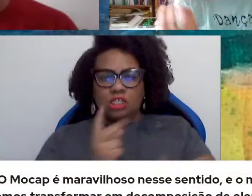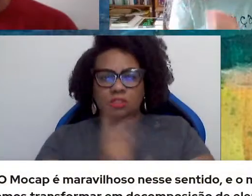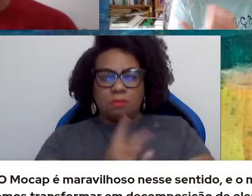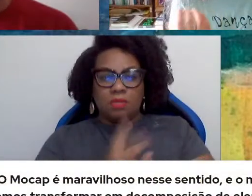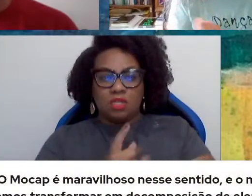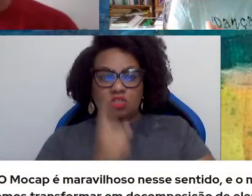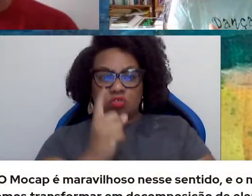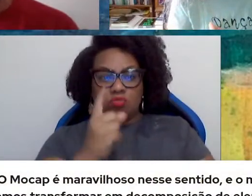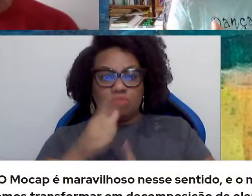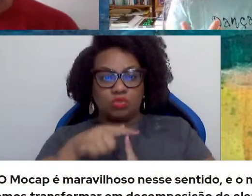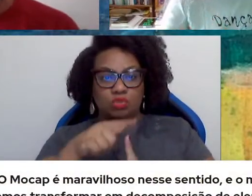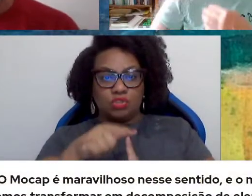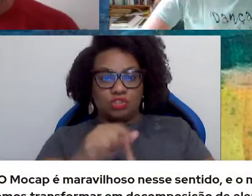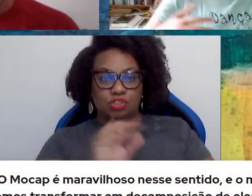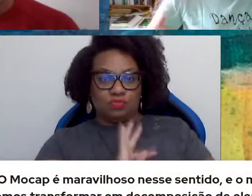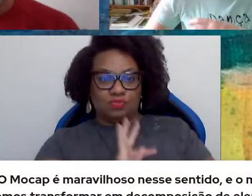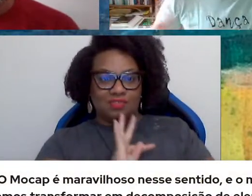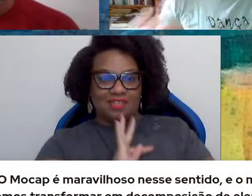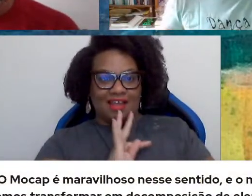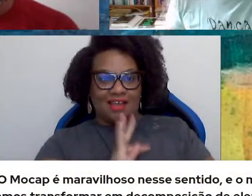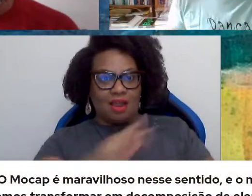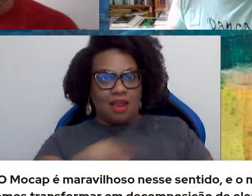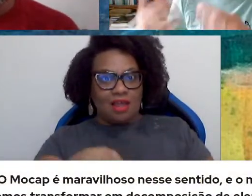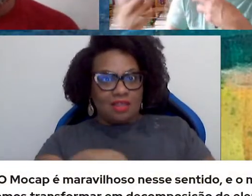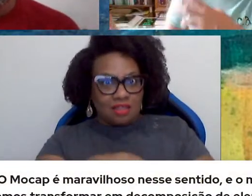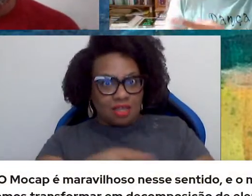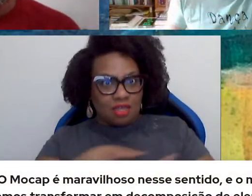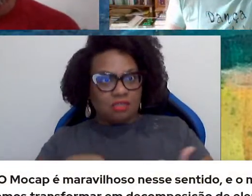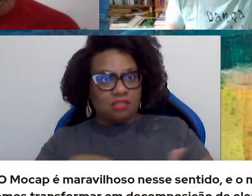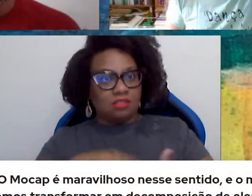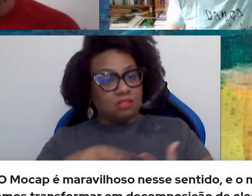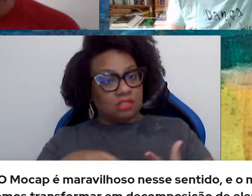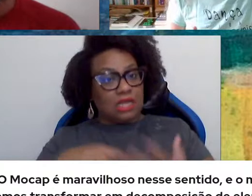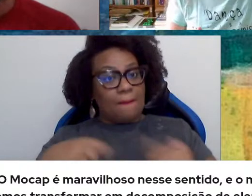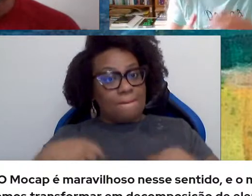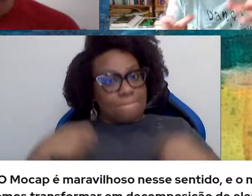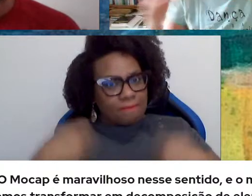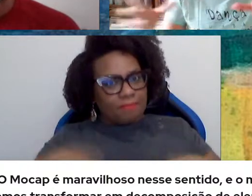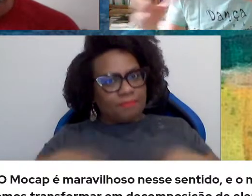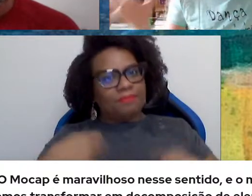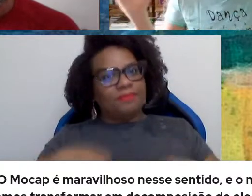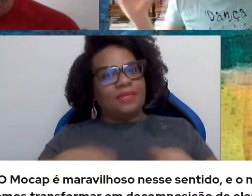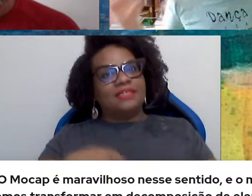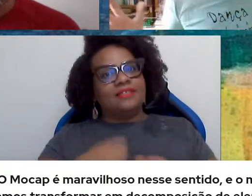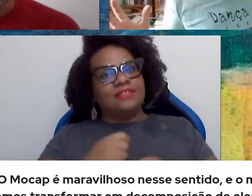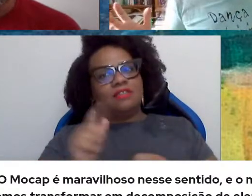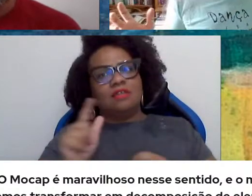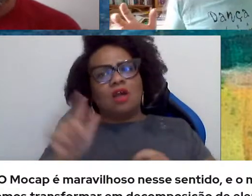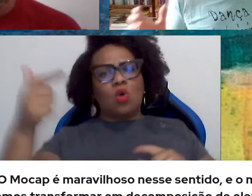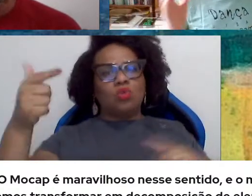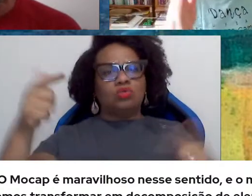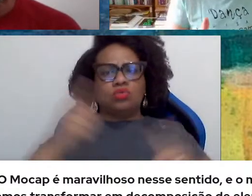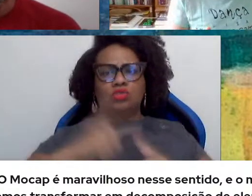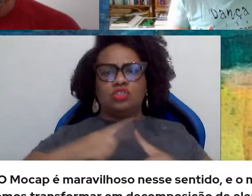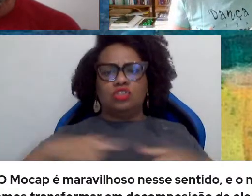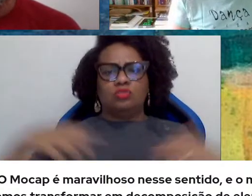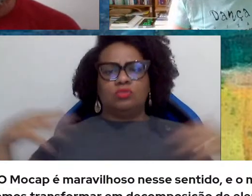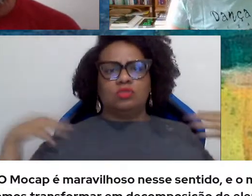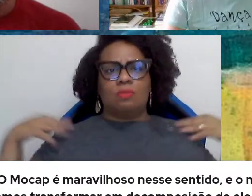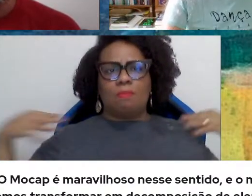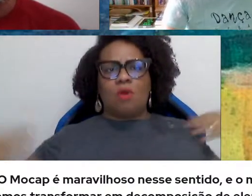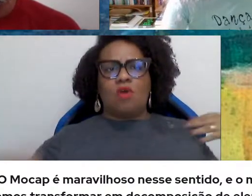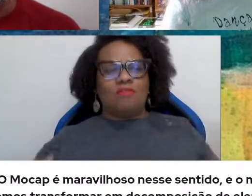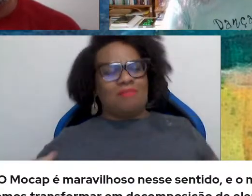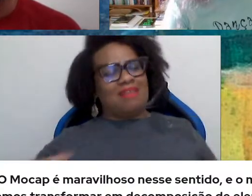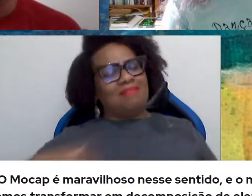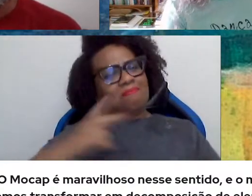o dançarino, a dançarina, precisa fazer outras, outros tipos de movimento para não ficar só no